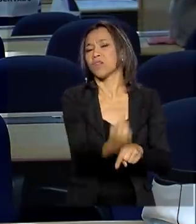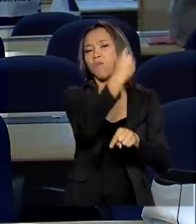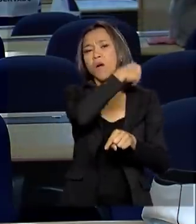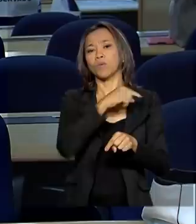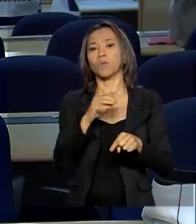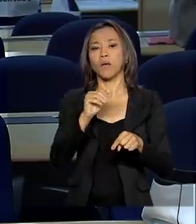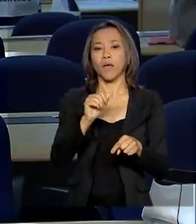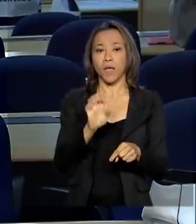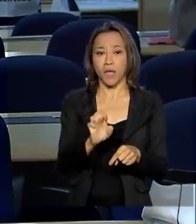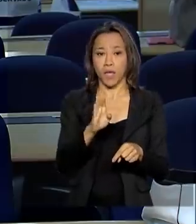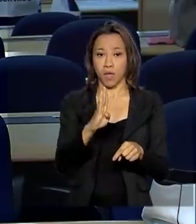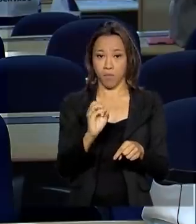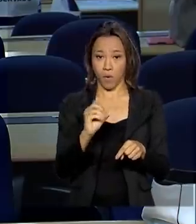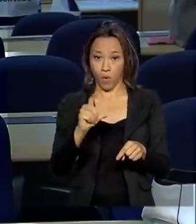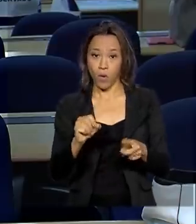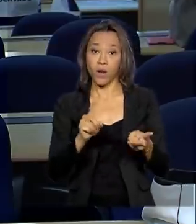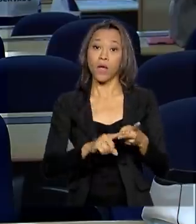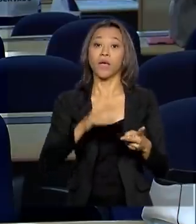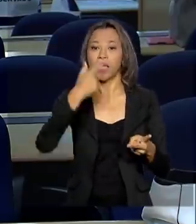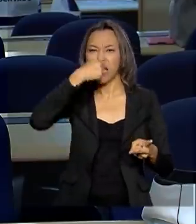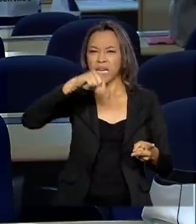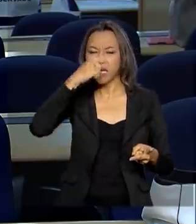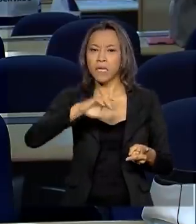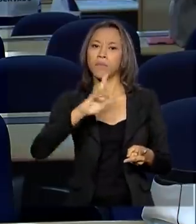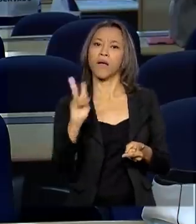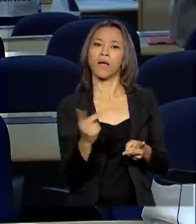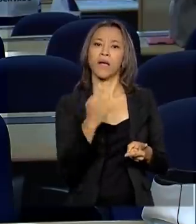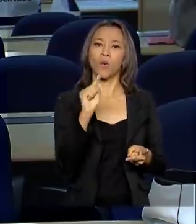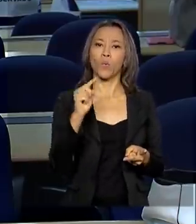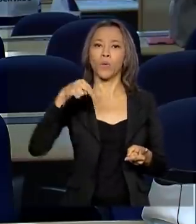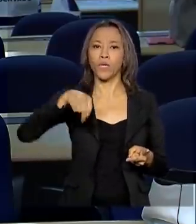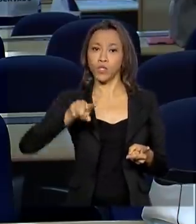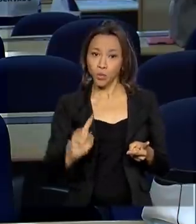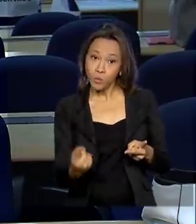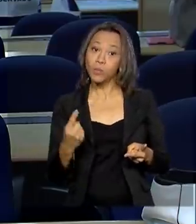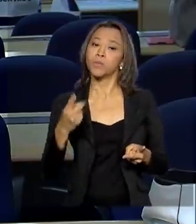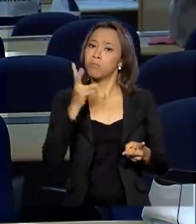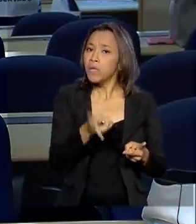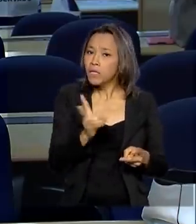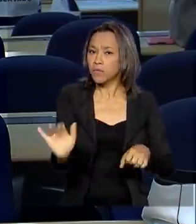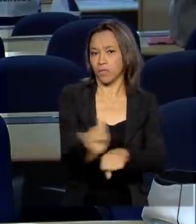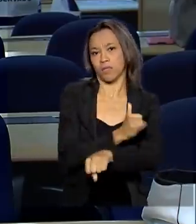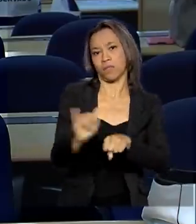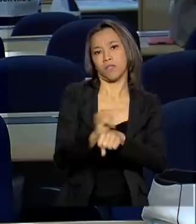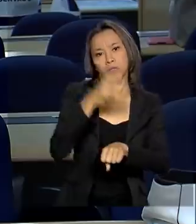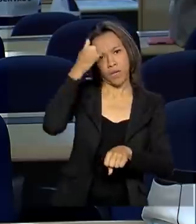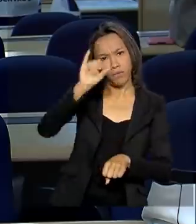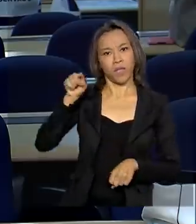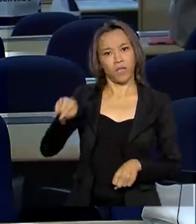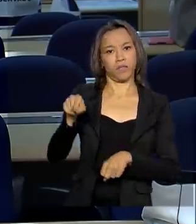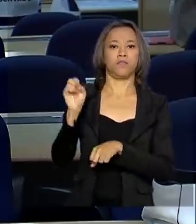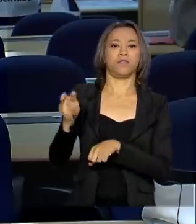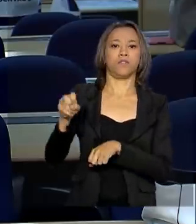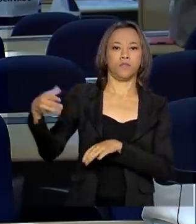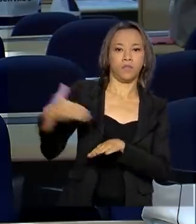H1N1, por exemplo. E a gente vai saber que medidas são essas, agora com a repórter Mariana Junkman.